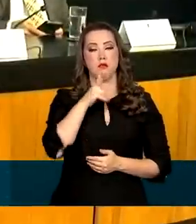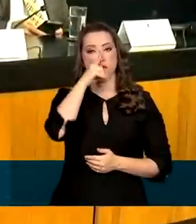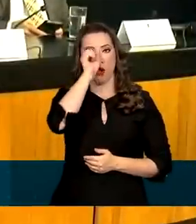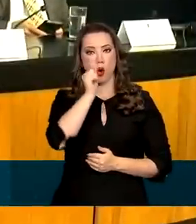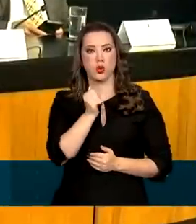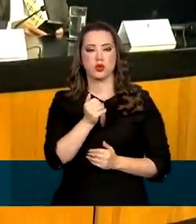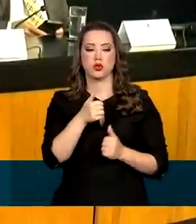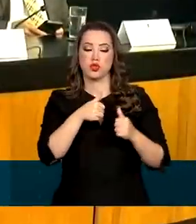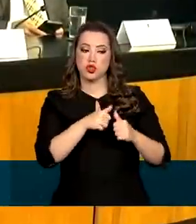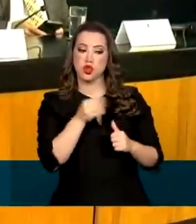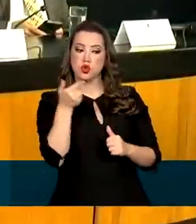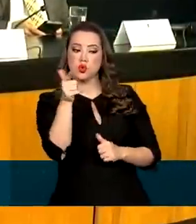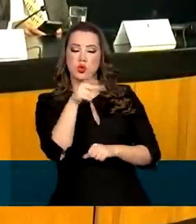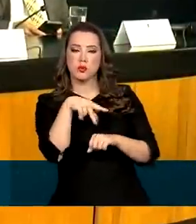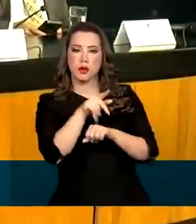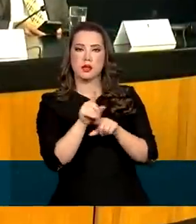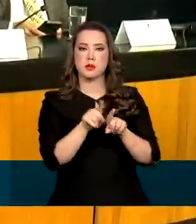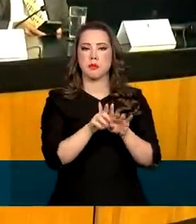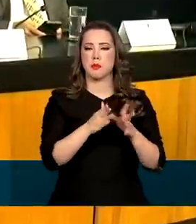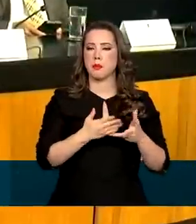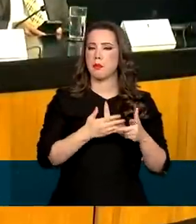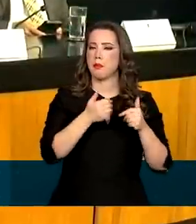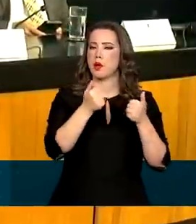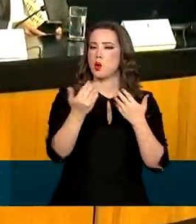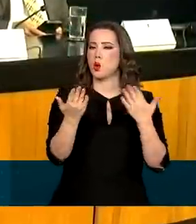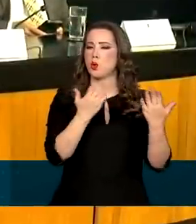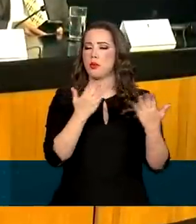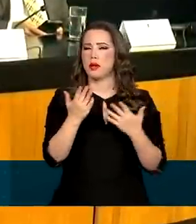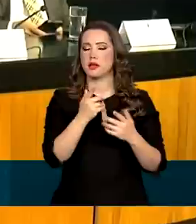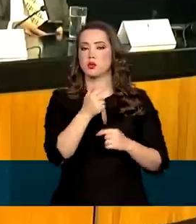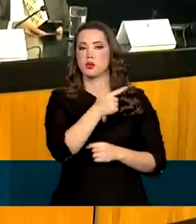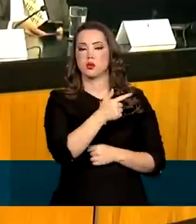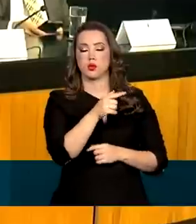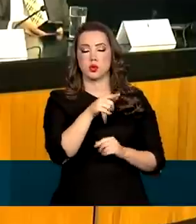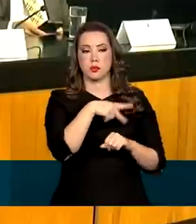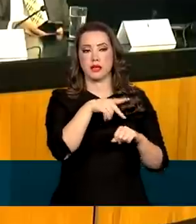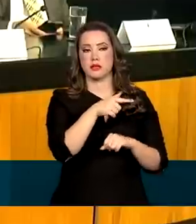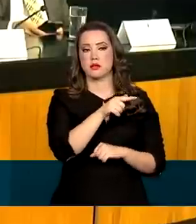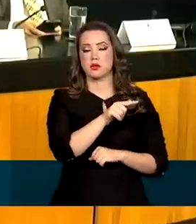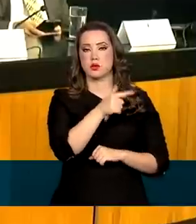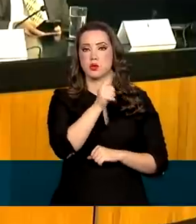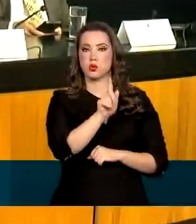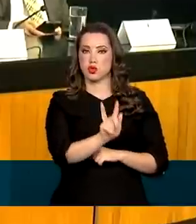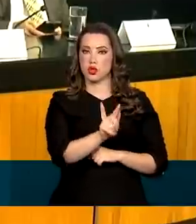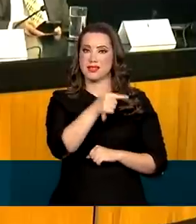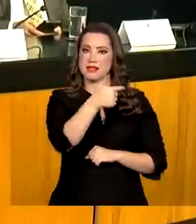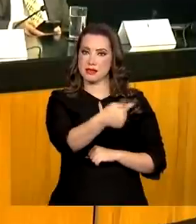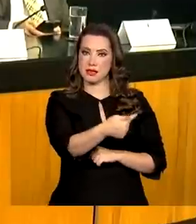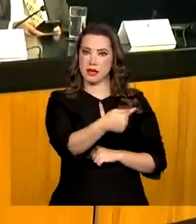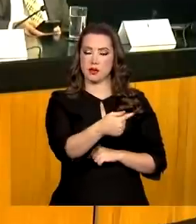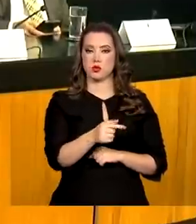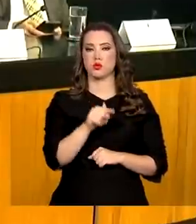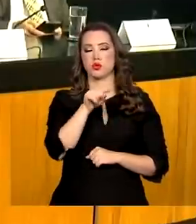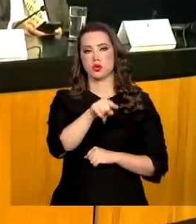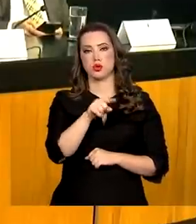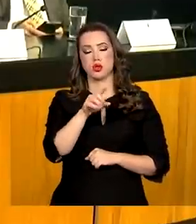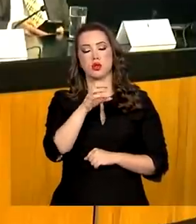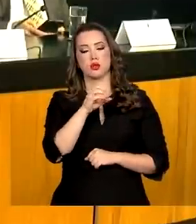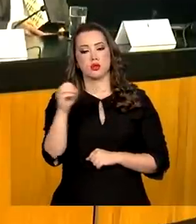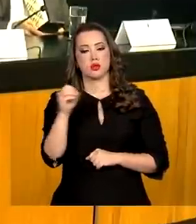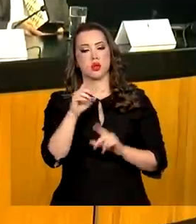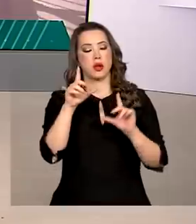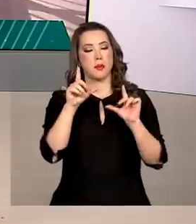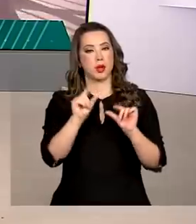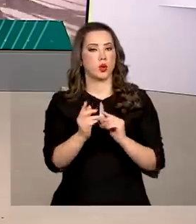O melhor desempenho econômico comparado com os países de G7. No hemisfério ocidental, a menor inflação, a maior taxa de crescimento, a maior redução de